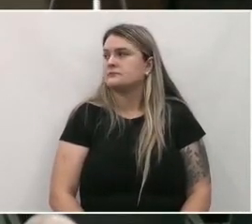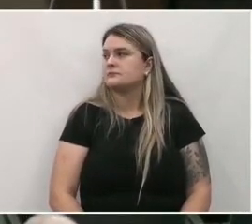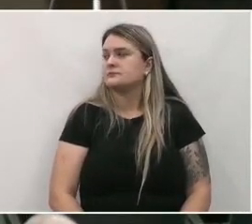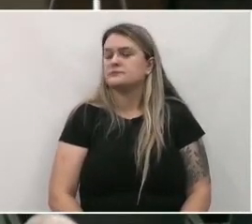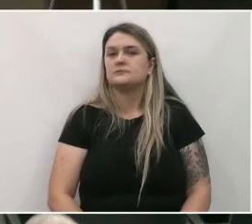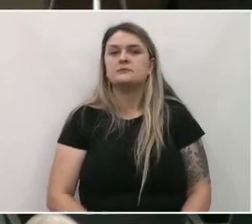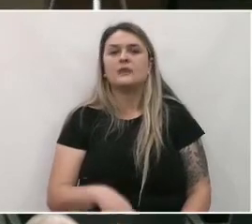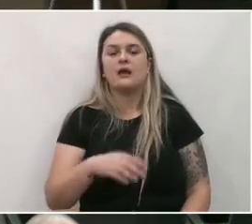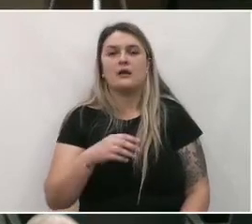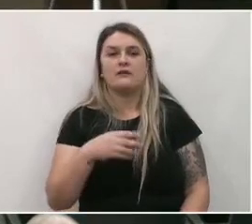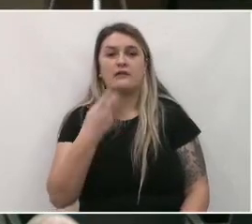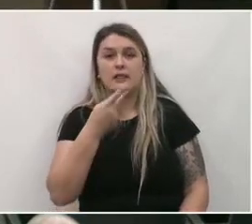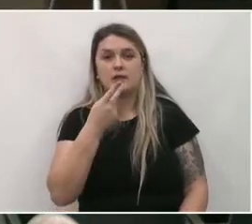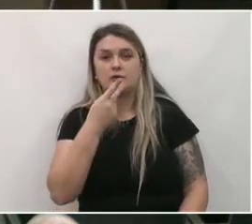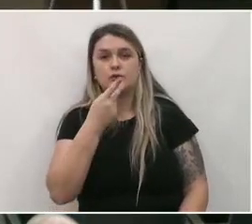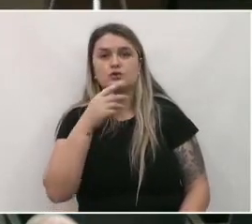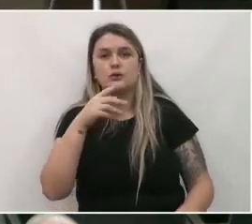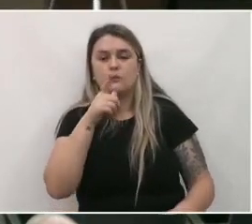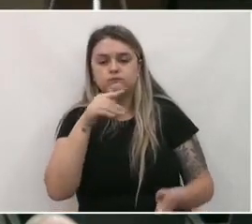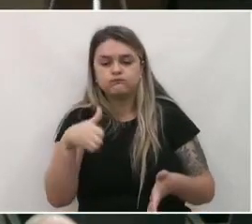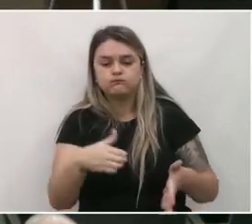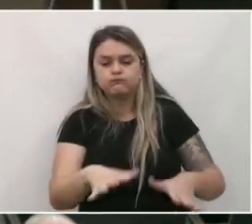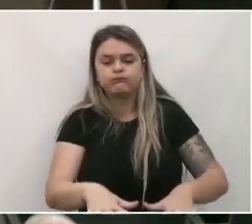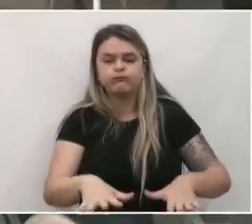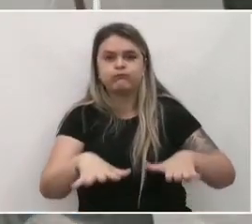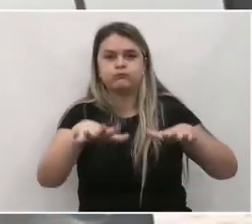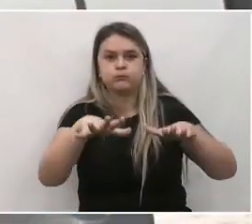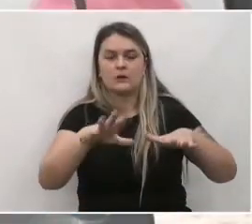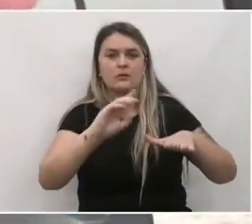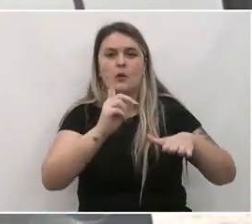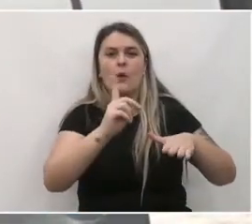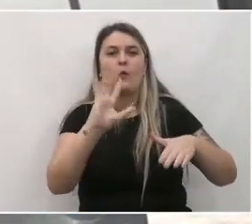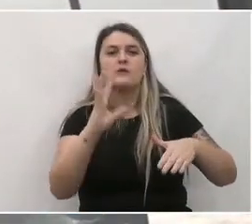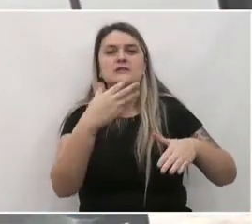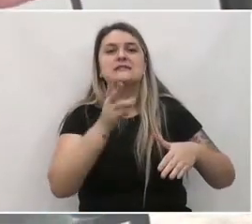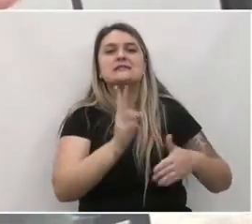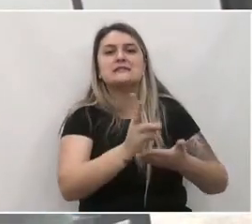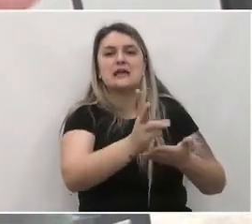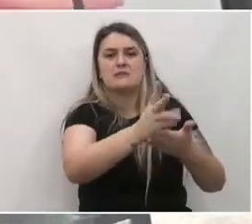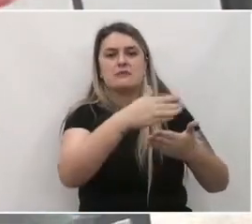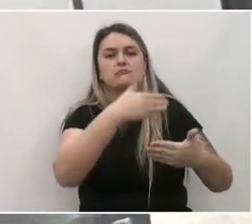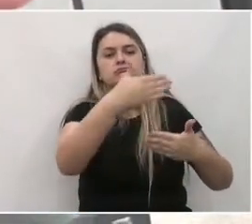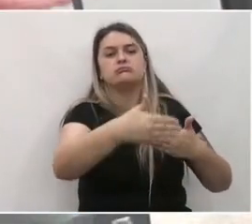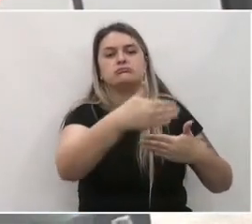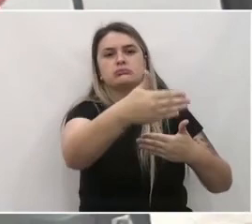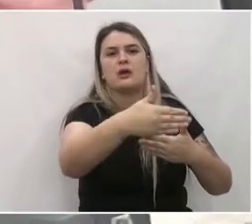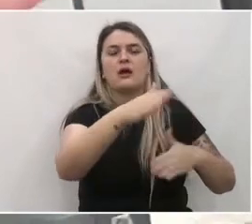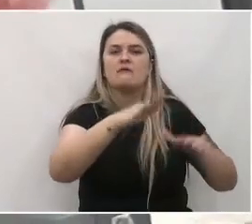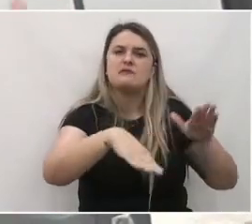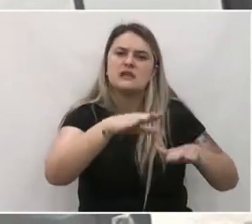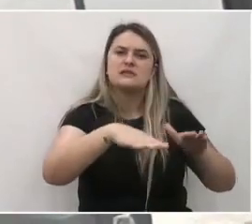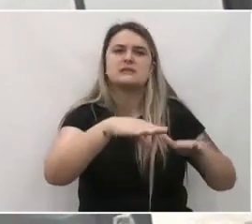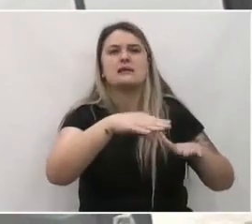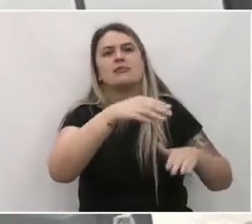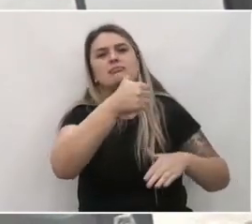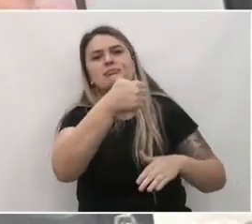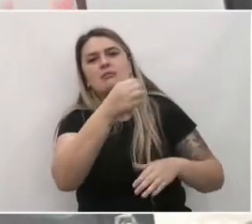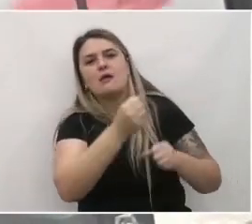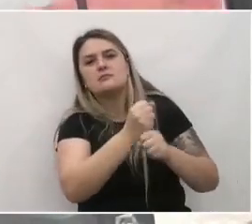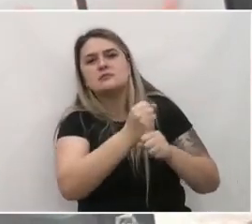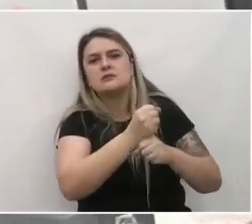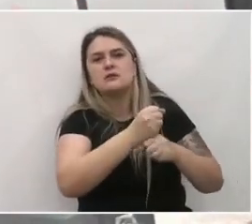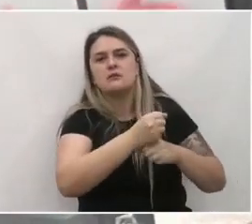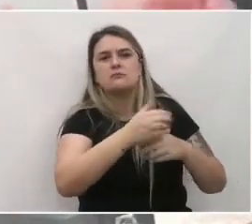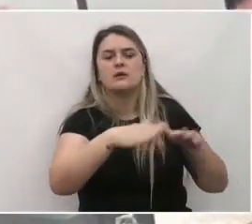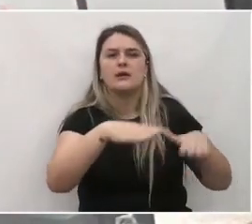referente às cheias. Essas cheias não são periódicas. Mais ou menos, ela tem um intervalo de 10 em 10 anos.